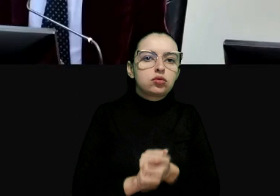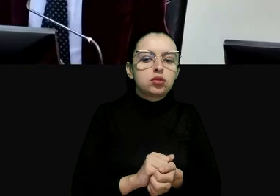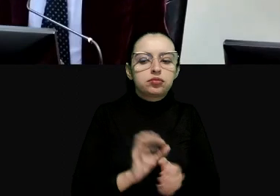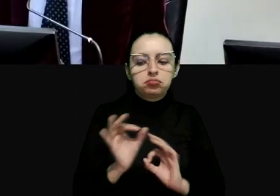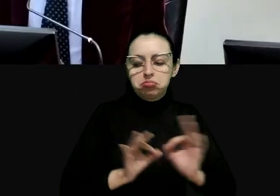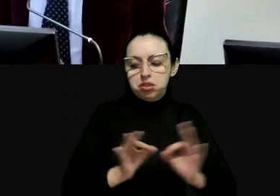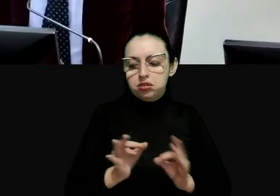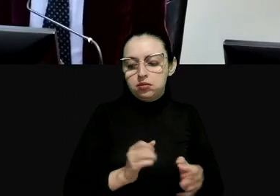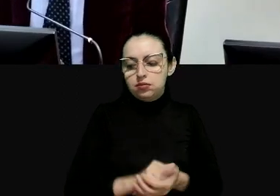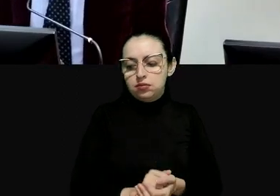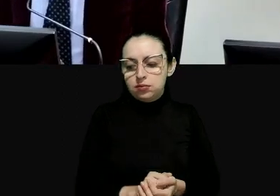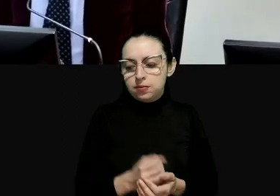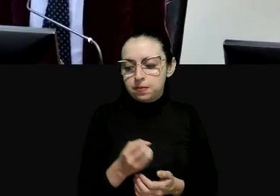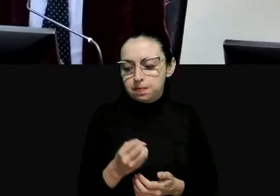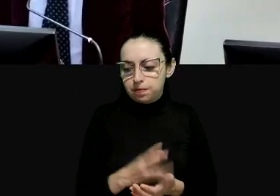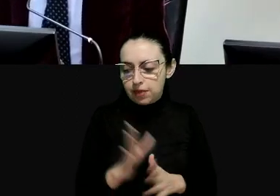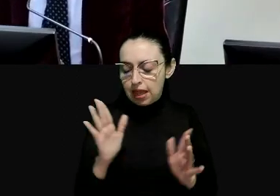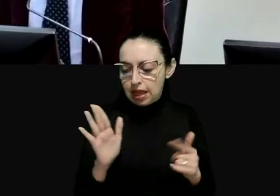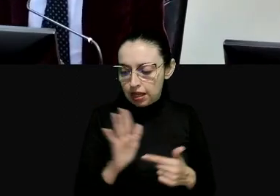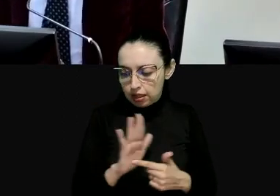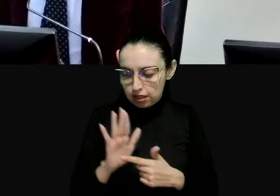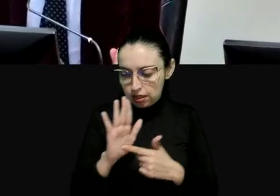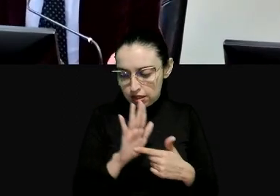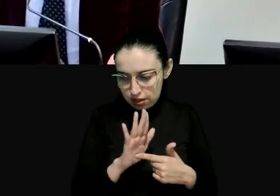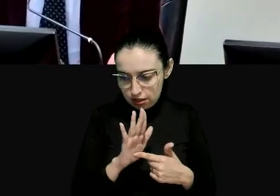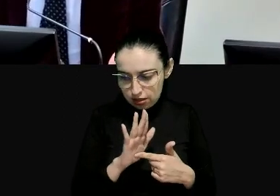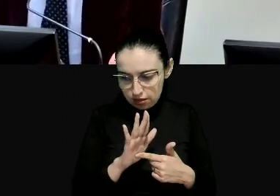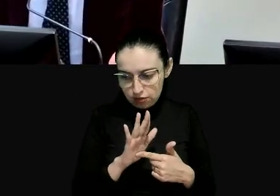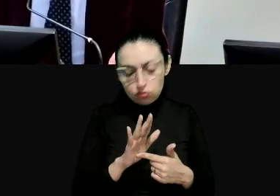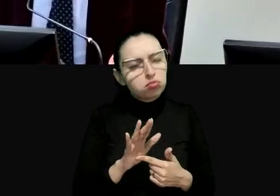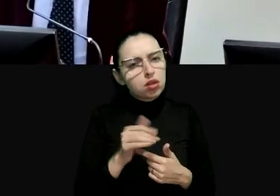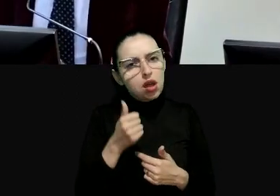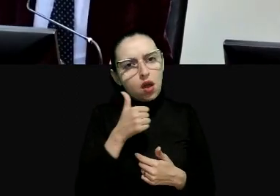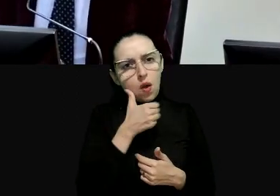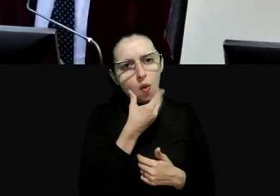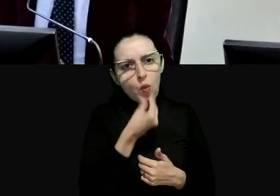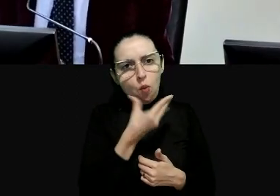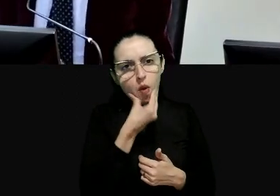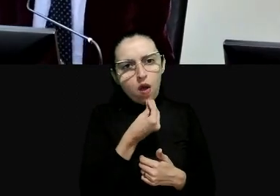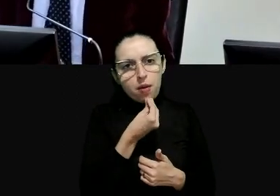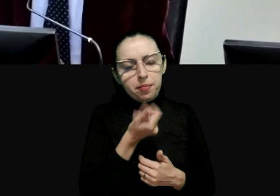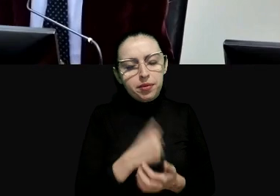vamos aqui aqui temos o senhor